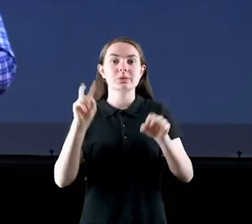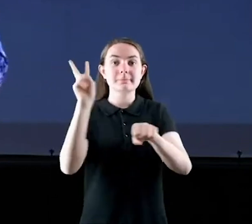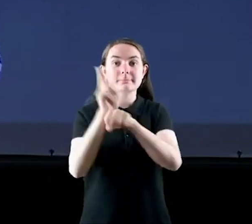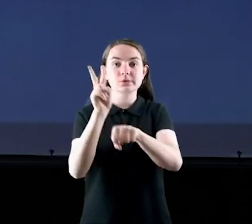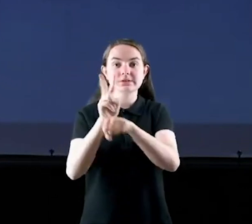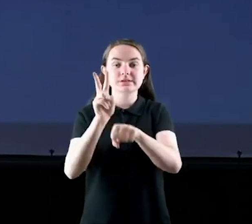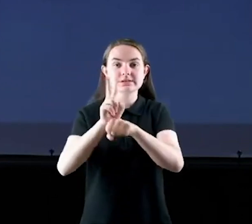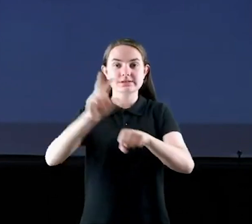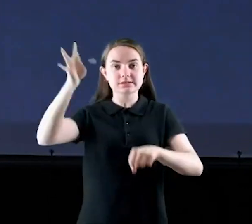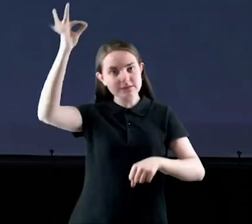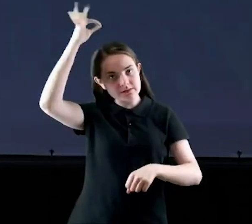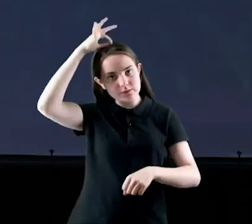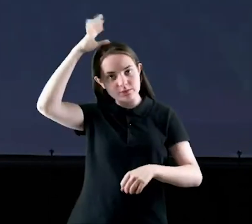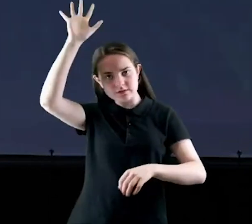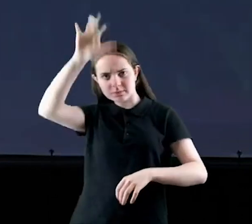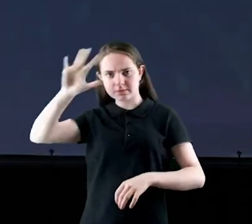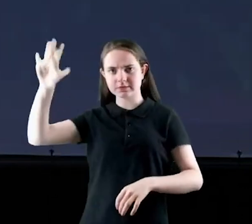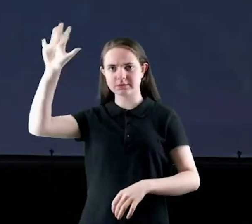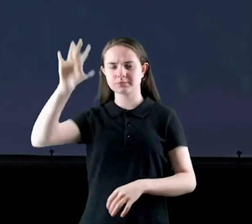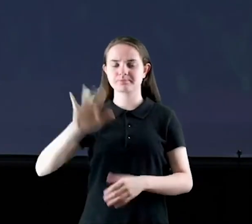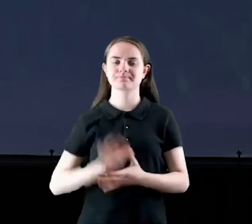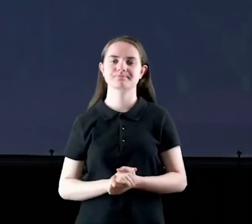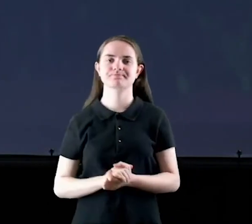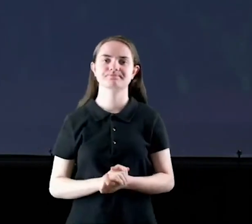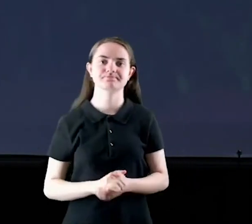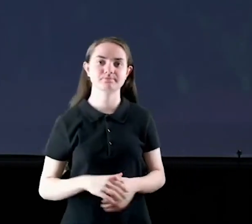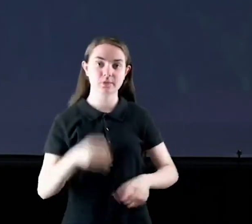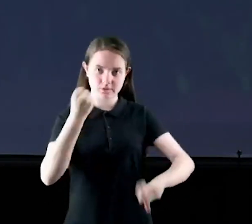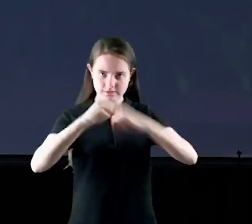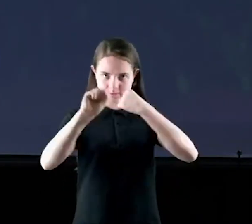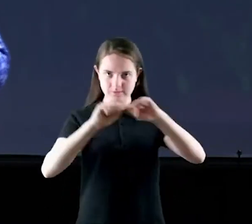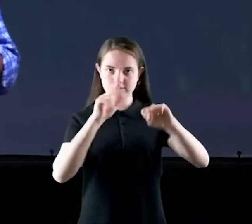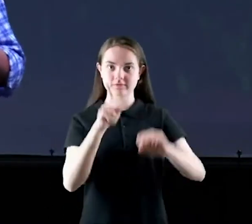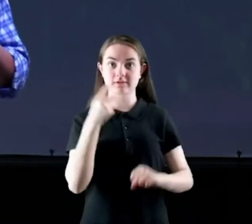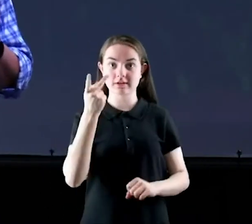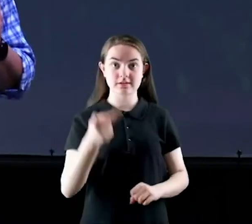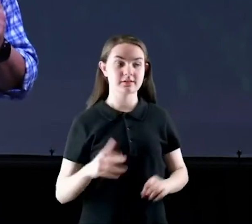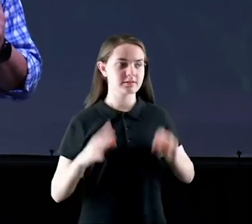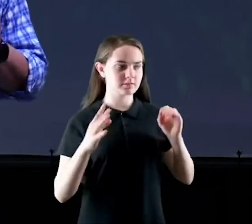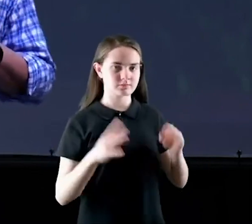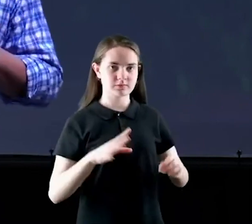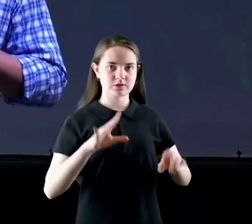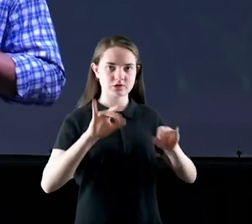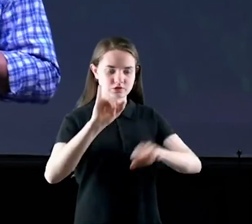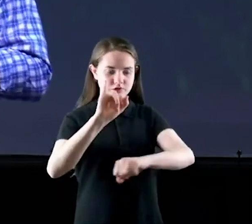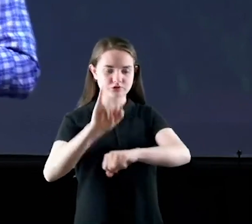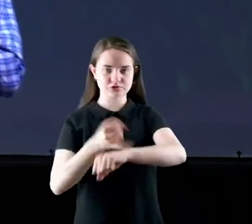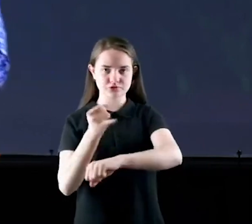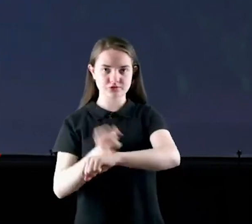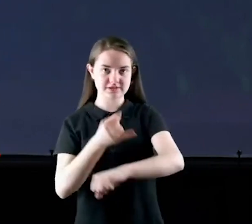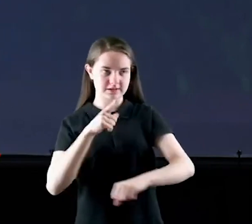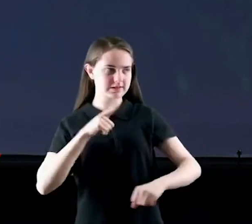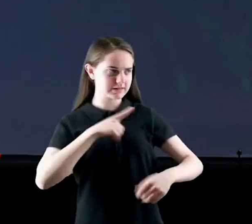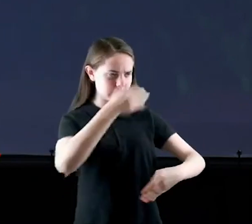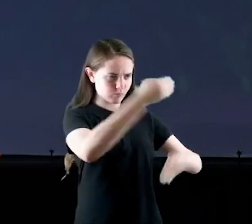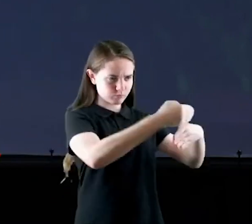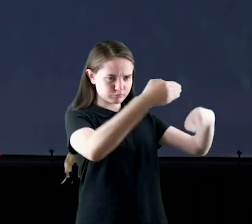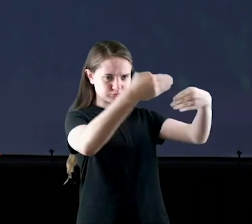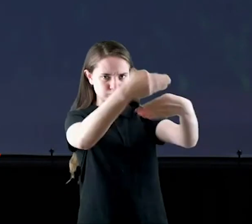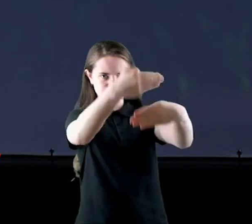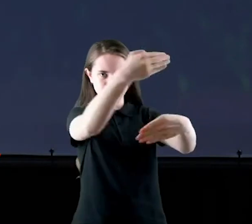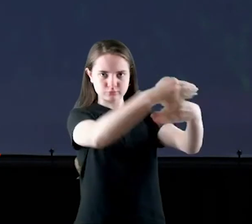diz, como em volta de Jerusalém estão os montes assim o Senhor está em volta do seu povo,